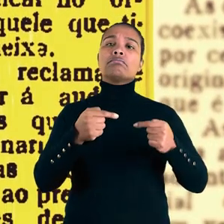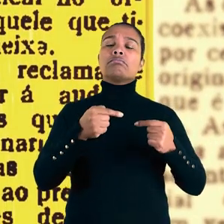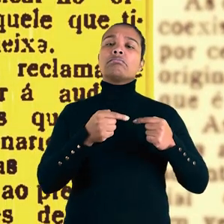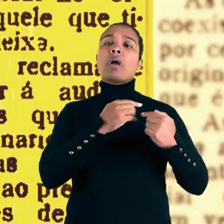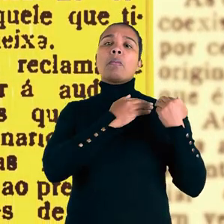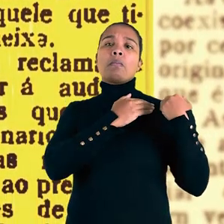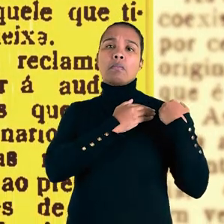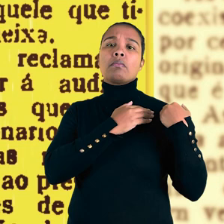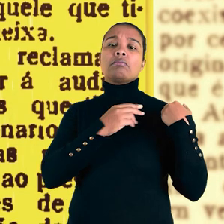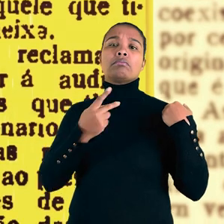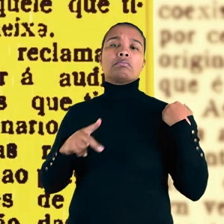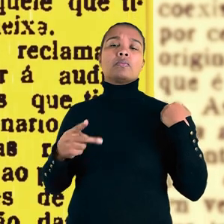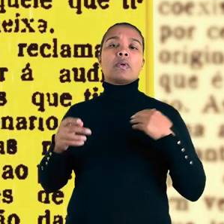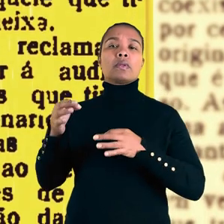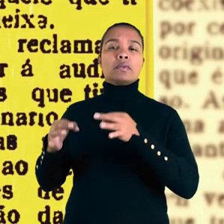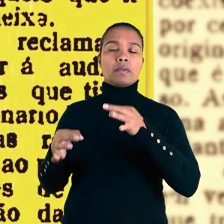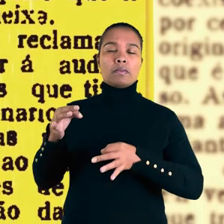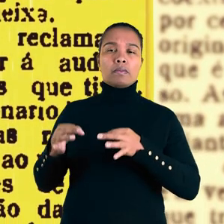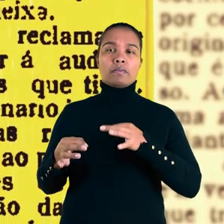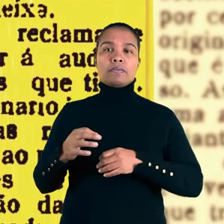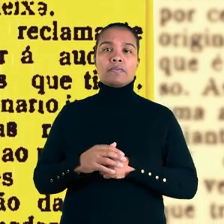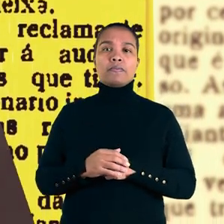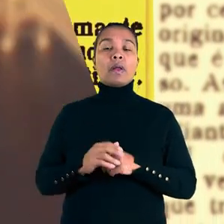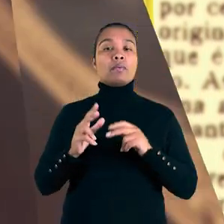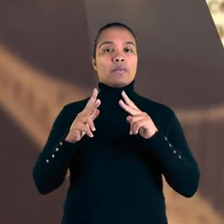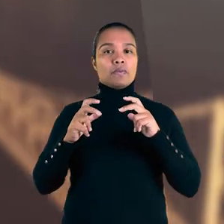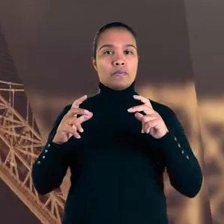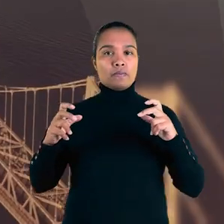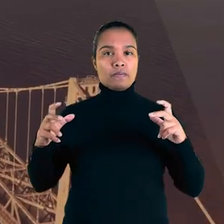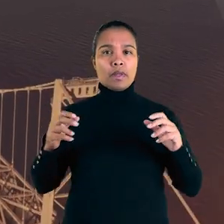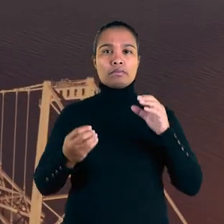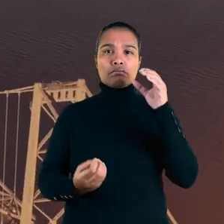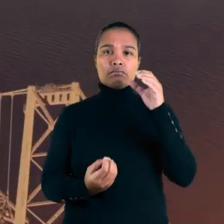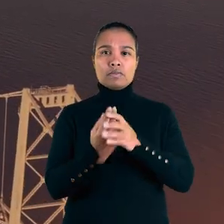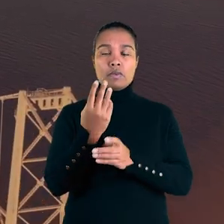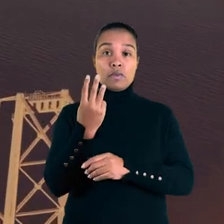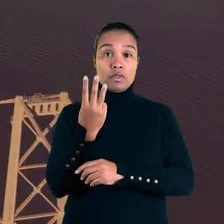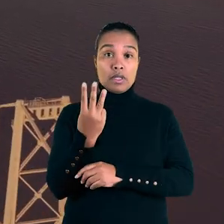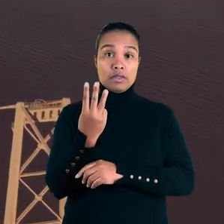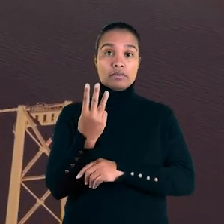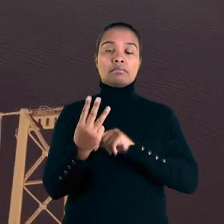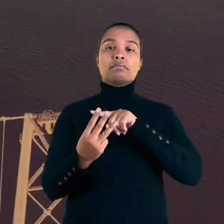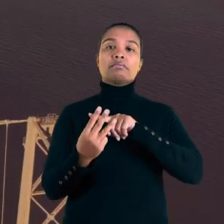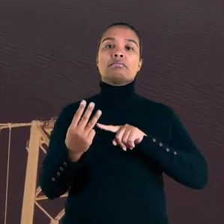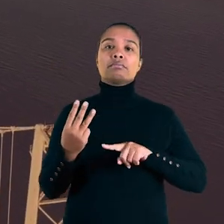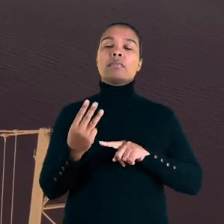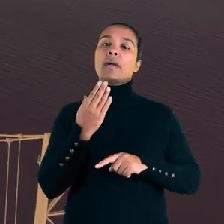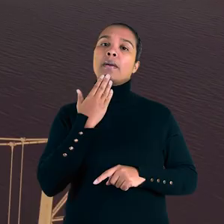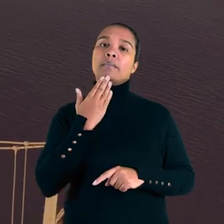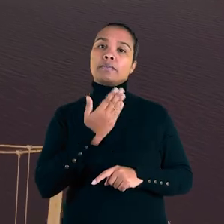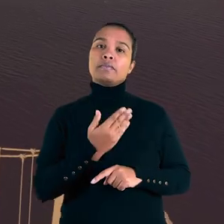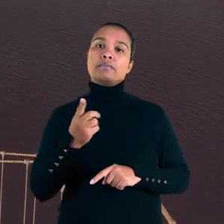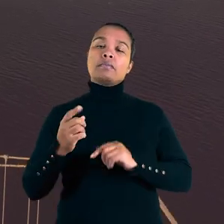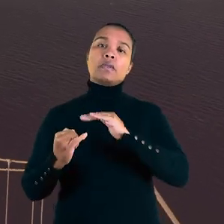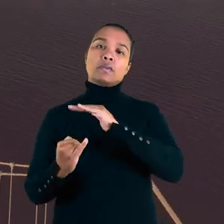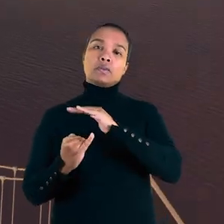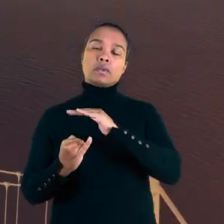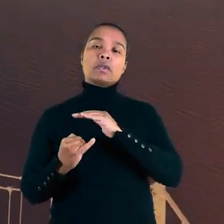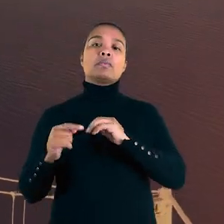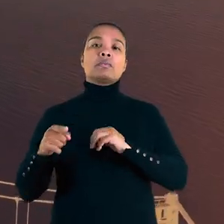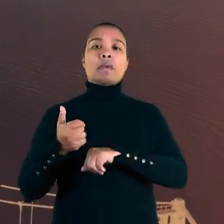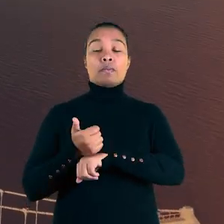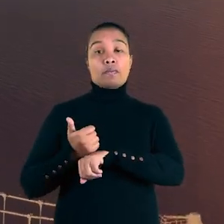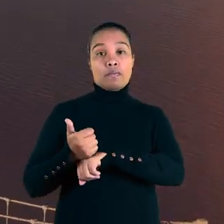resolver os conflitos individuais do trabalho. Em Florianópolis, foram criadas três juntas, a pedido de entidades